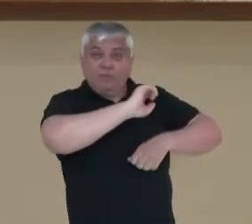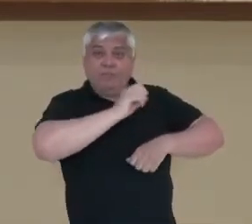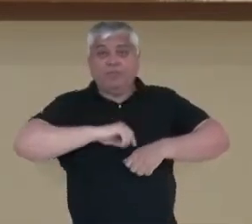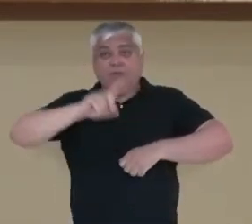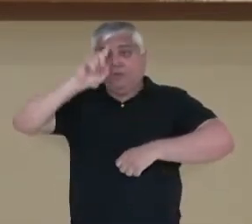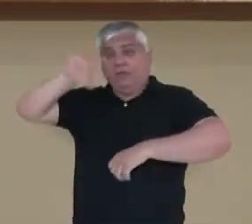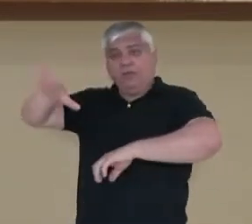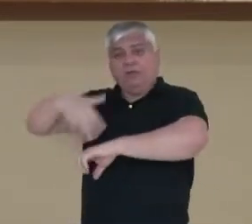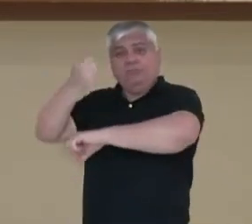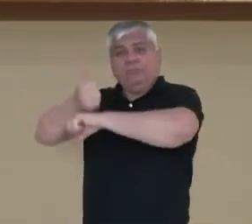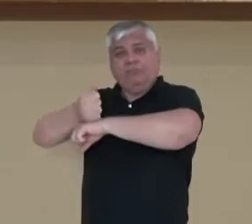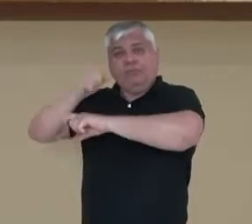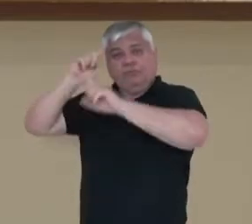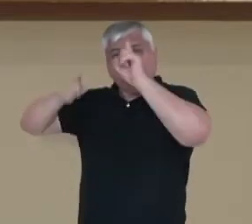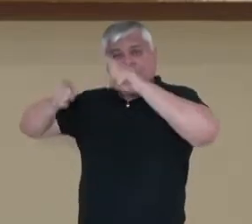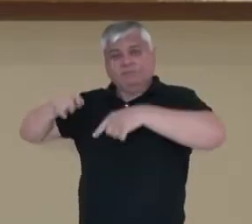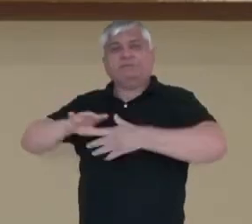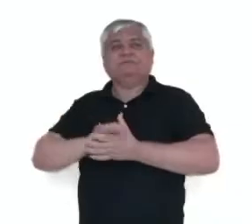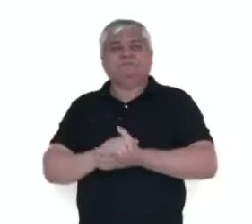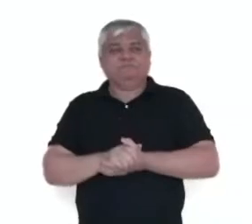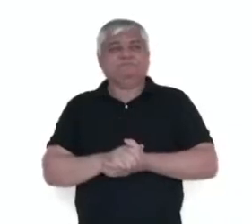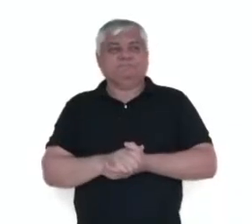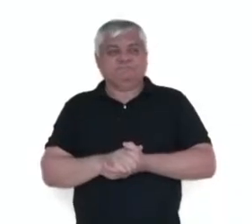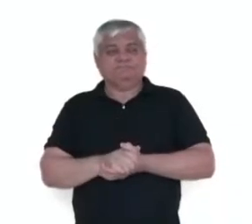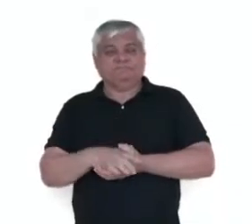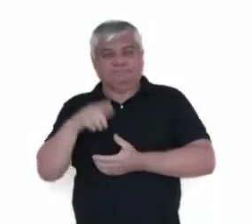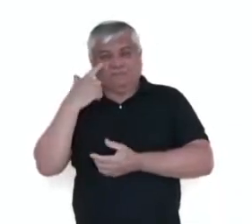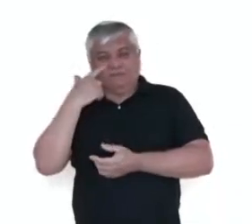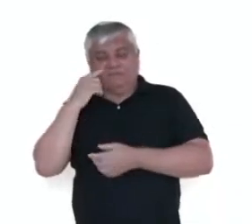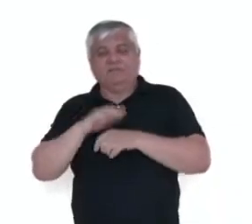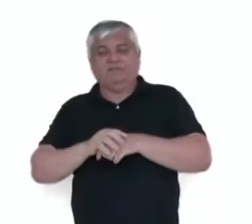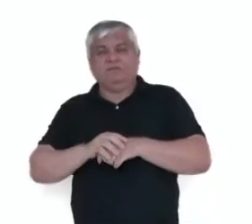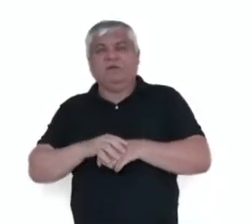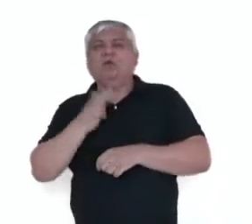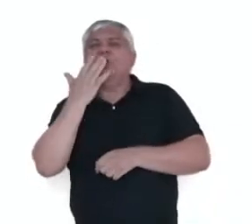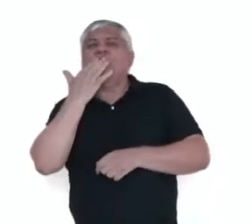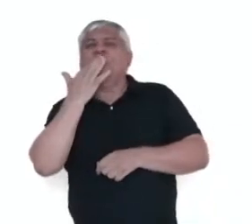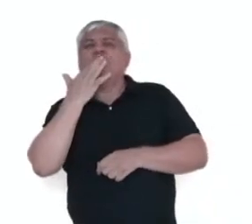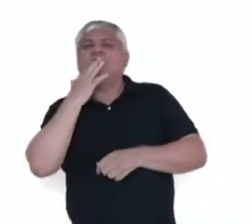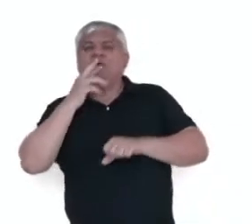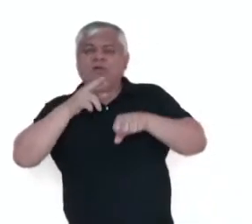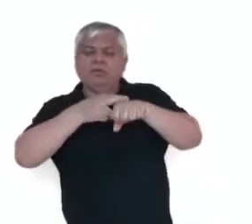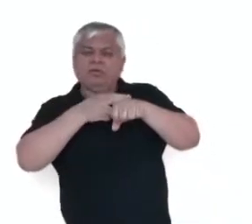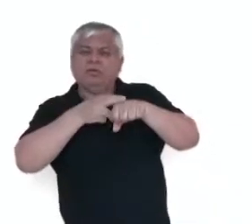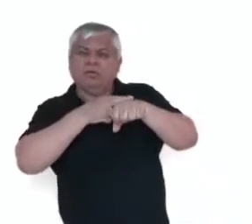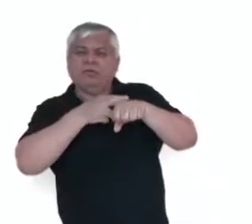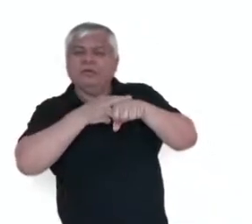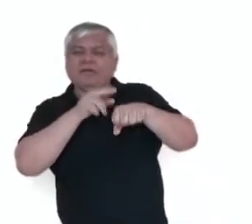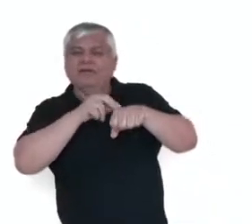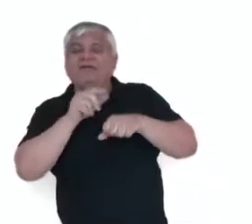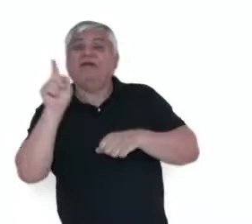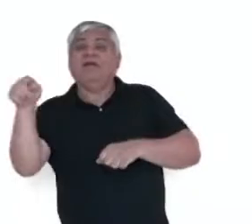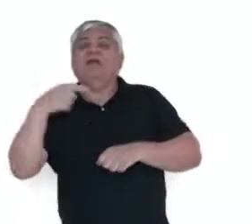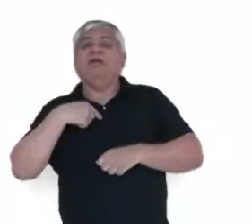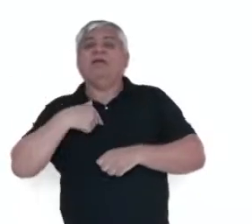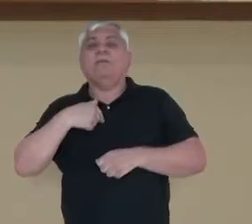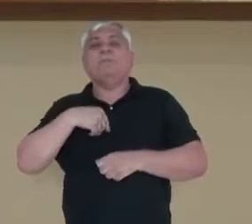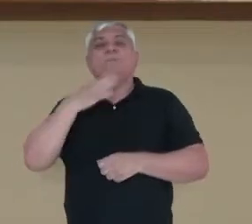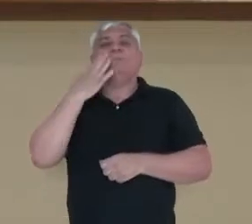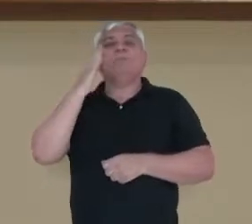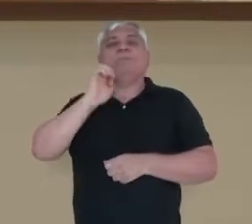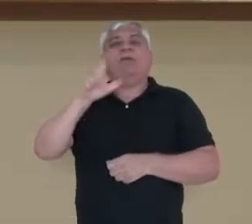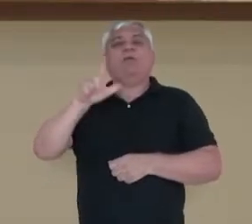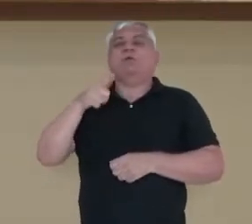dominar. Bom, aqui a gente vê no mapa então a parte lilás é a que representa o local onde os belgas